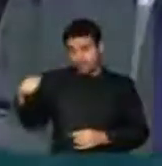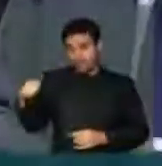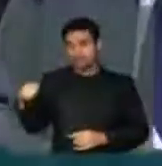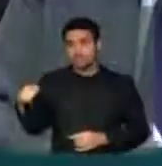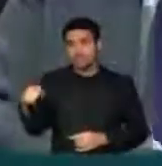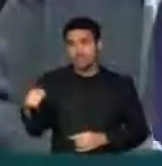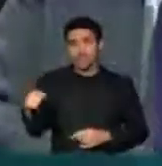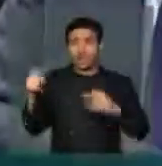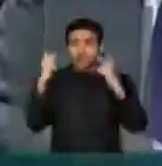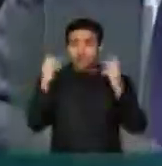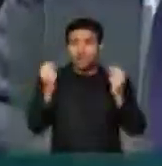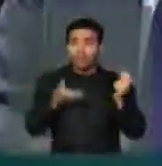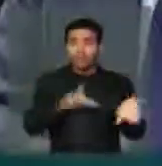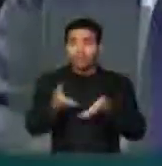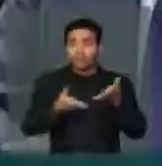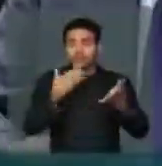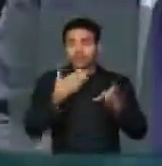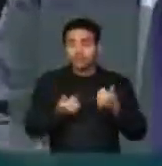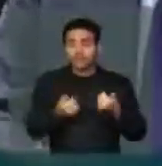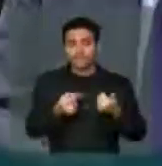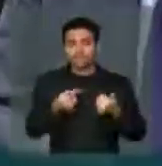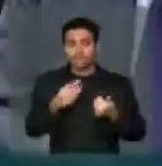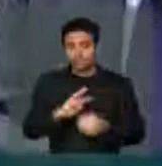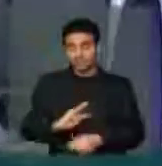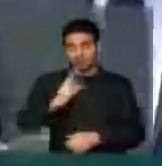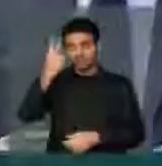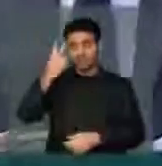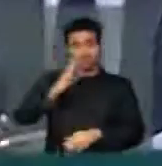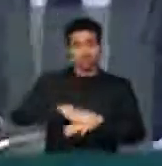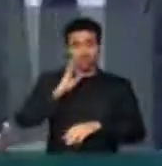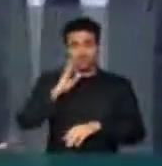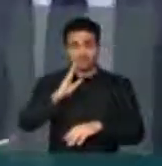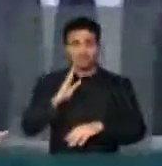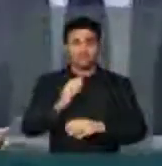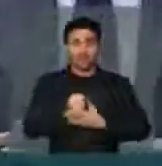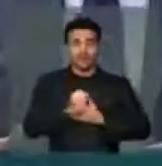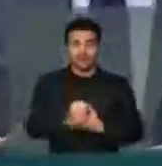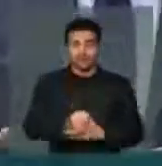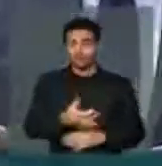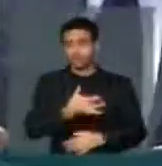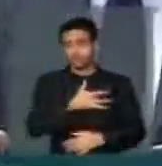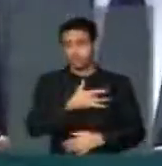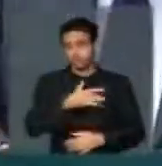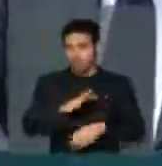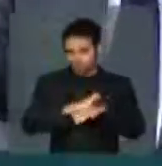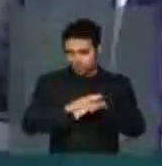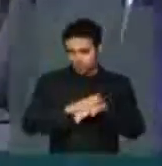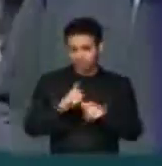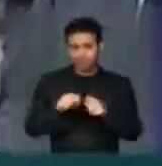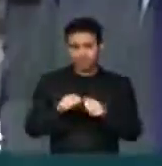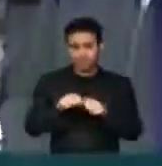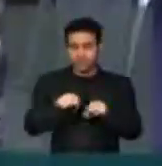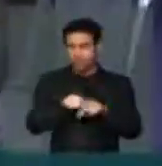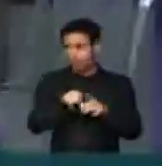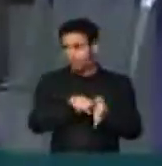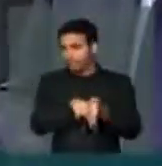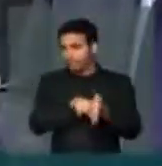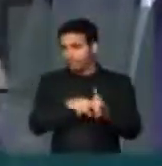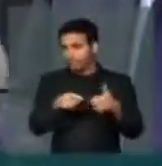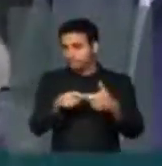atender a um pedido desse tipo. Triplicou o auxílio-doença, as perícias que serão